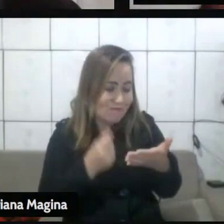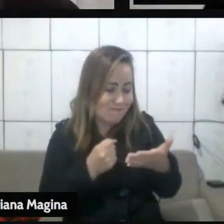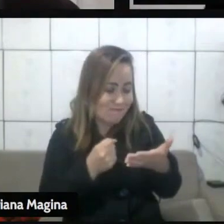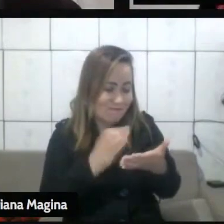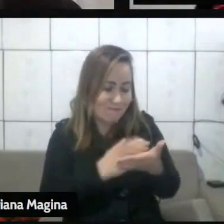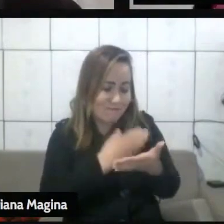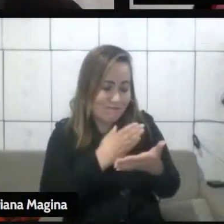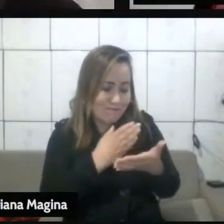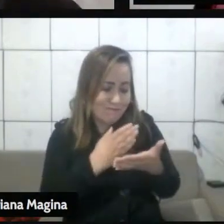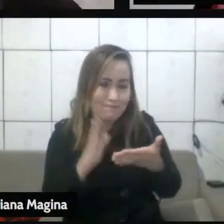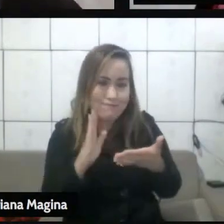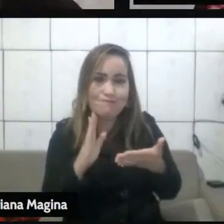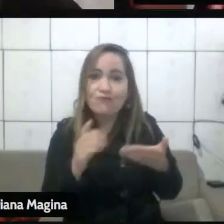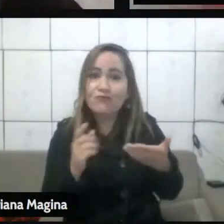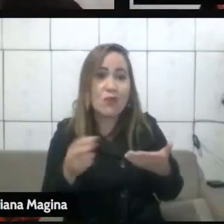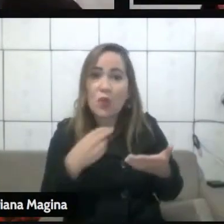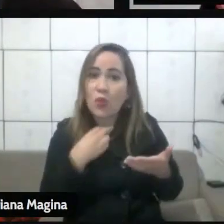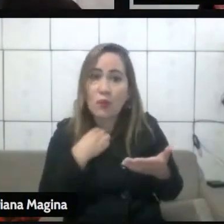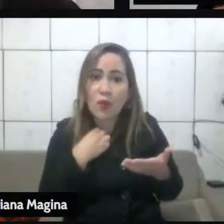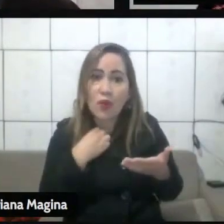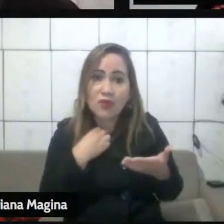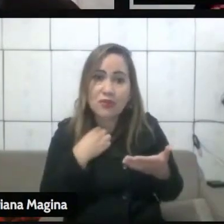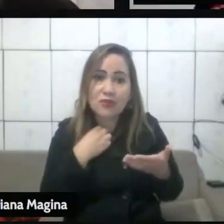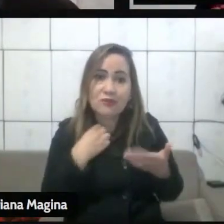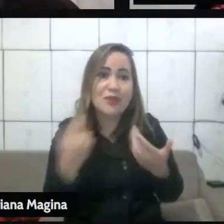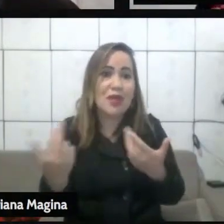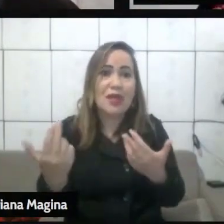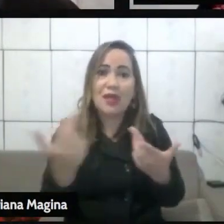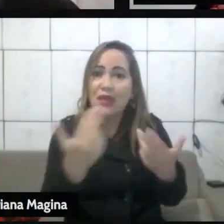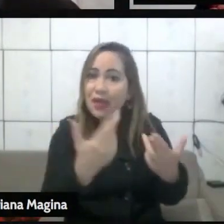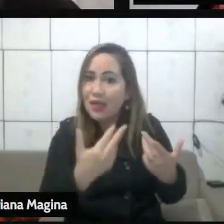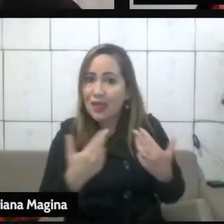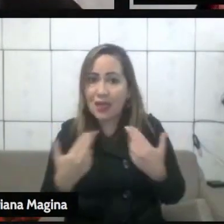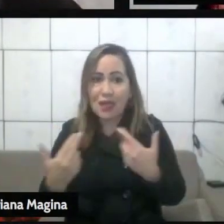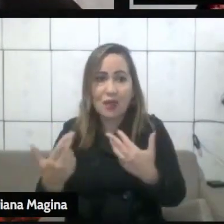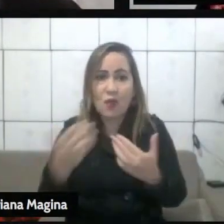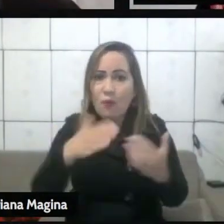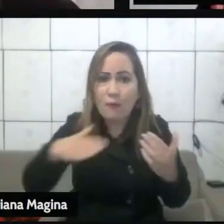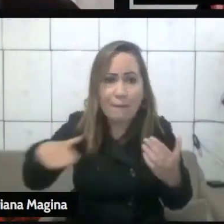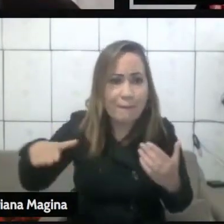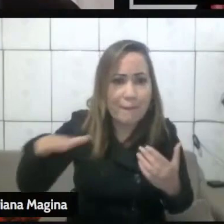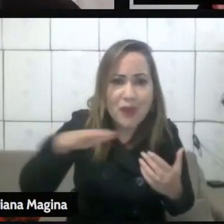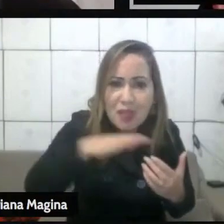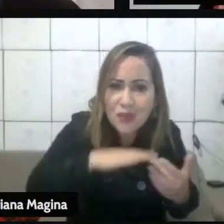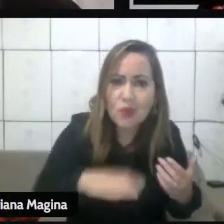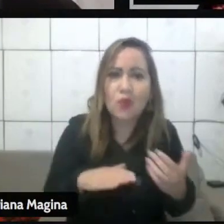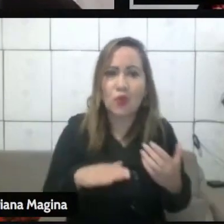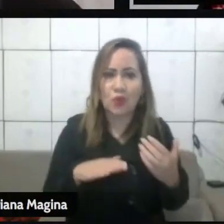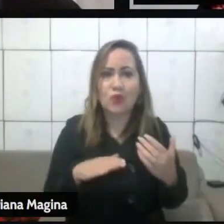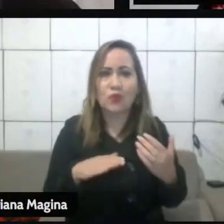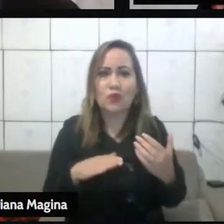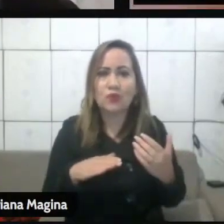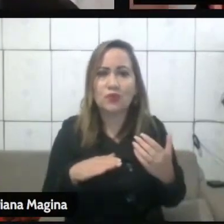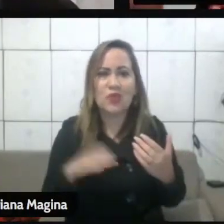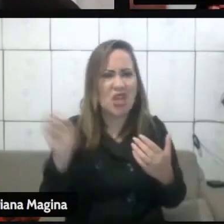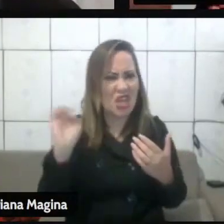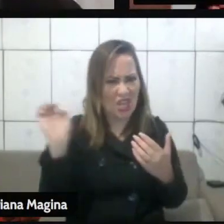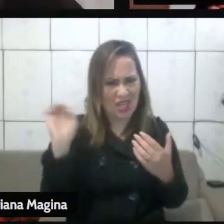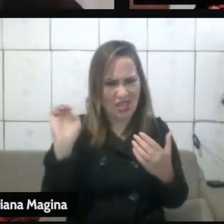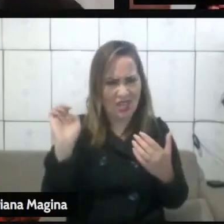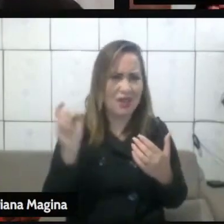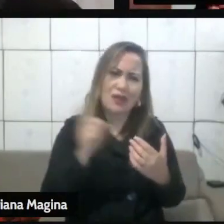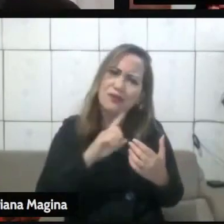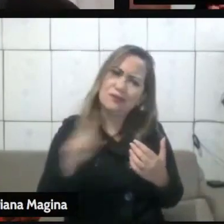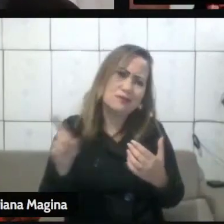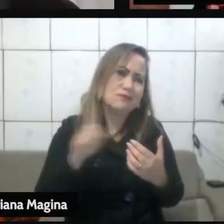porque a Bíblia não é inclusiva com mulher, a Bíblia não é inclusiva com escravo, a Bíblia não é inclusiva com gay. Então, Bíblia não é livro